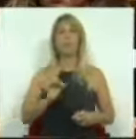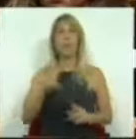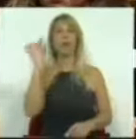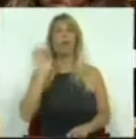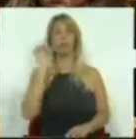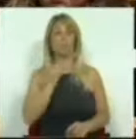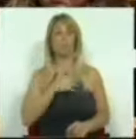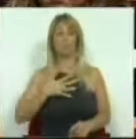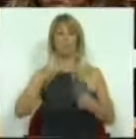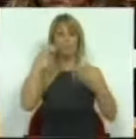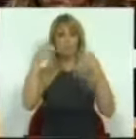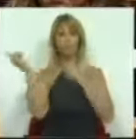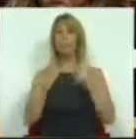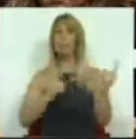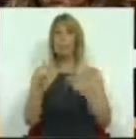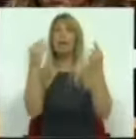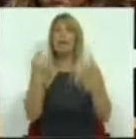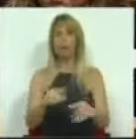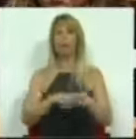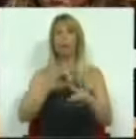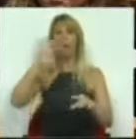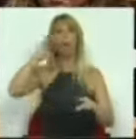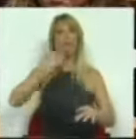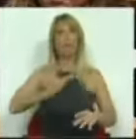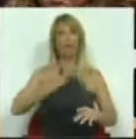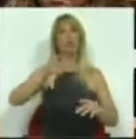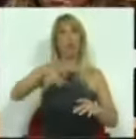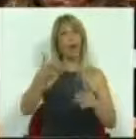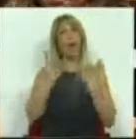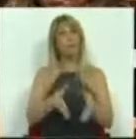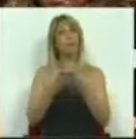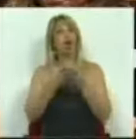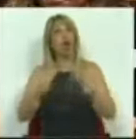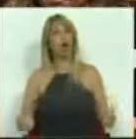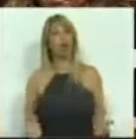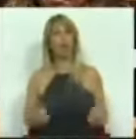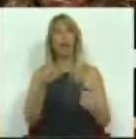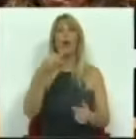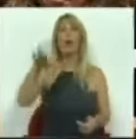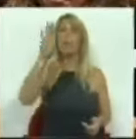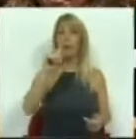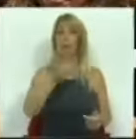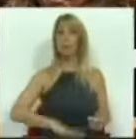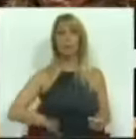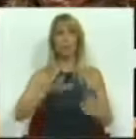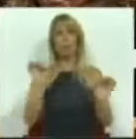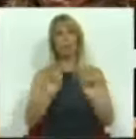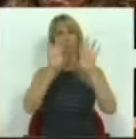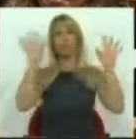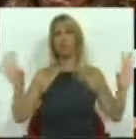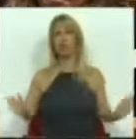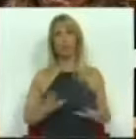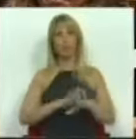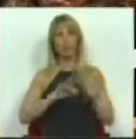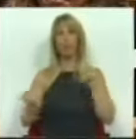empresas públicas de transporte têm no déficit do país e que importa resolver. Para o PS, a situação é clara no que tem